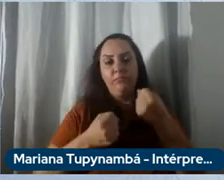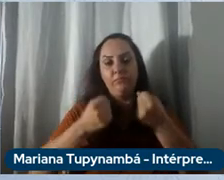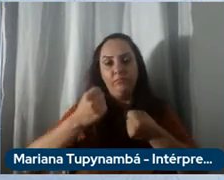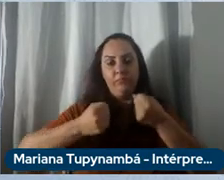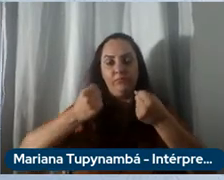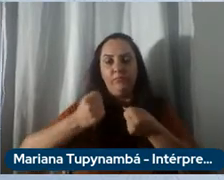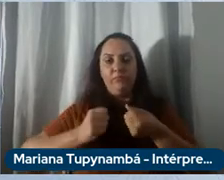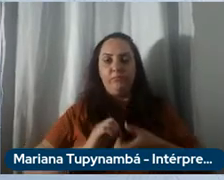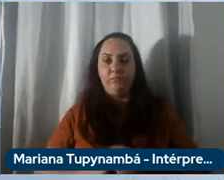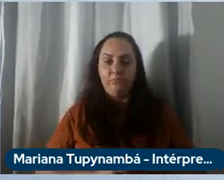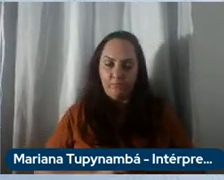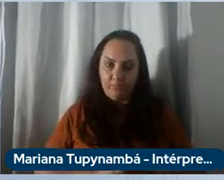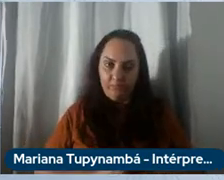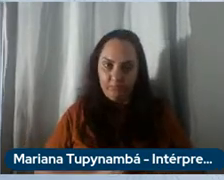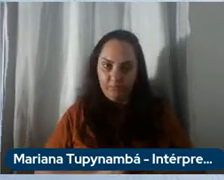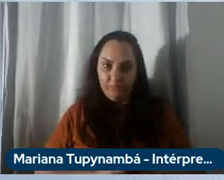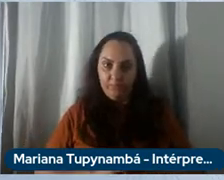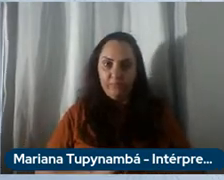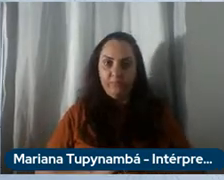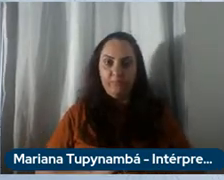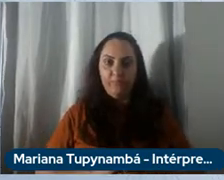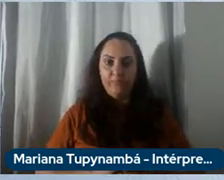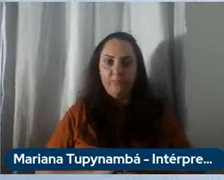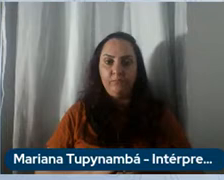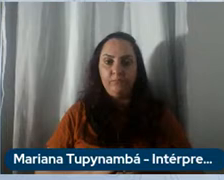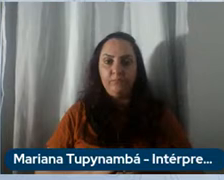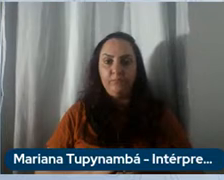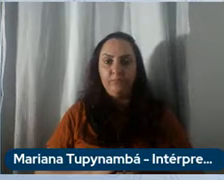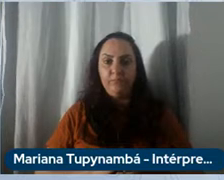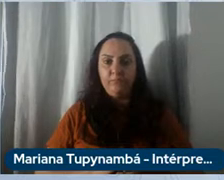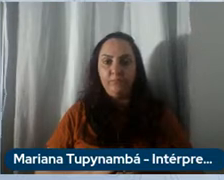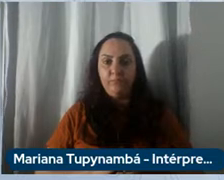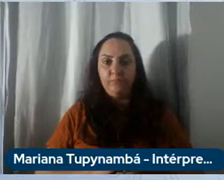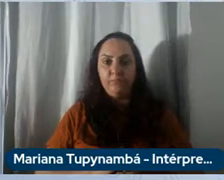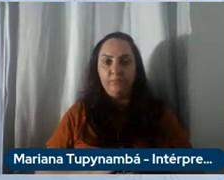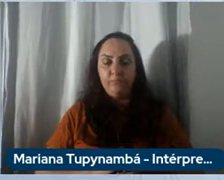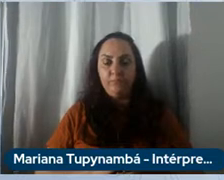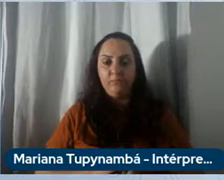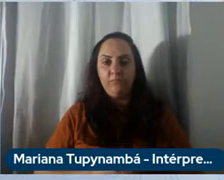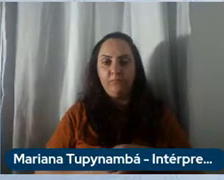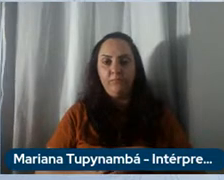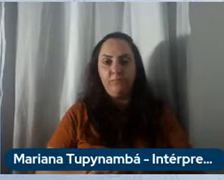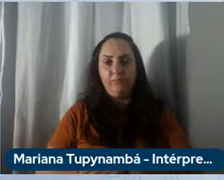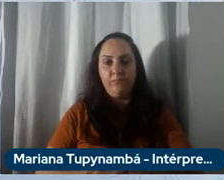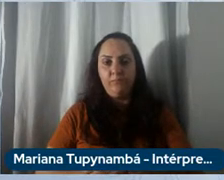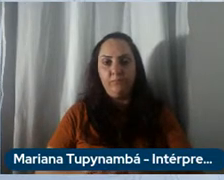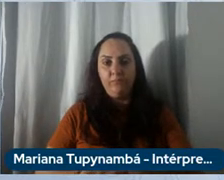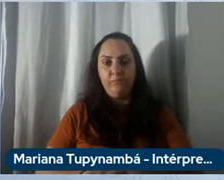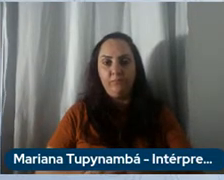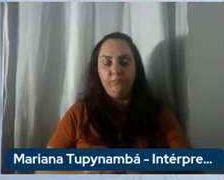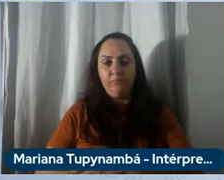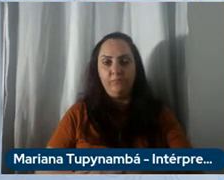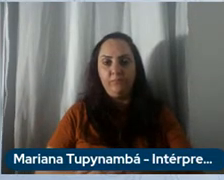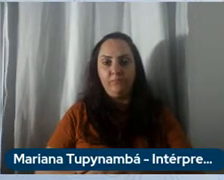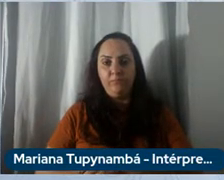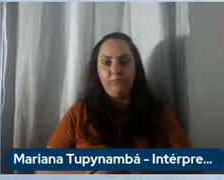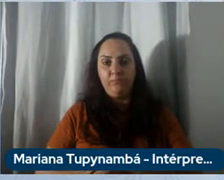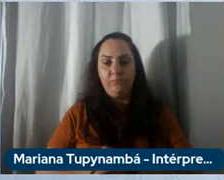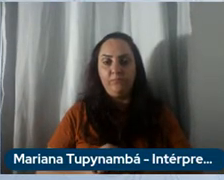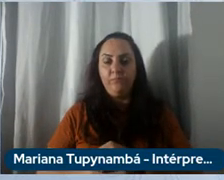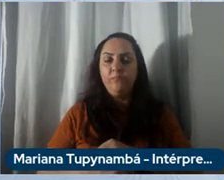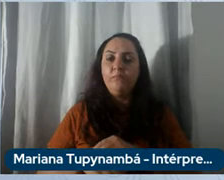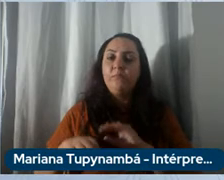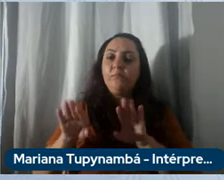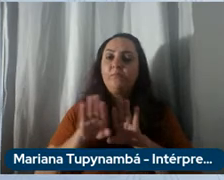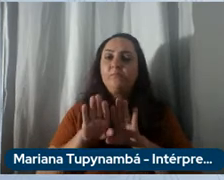2008 o Peugeot Expert o Citroën Jampi e o Citroën C4 Cactus Estes são um pouco os